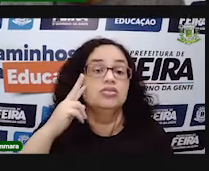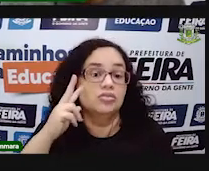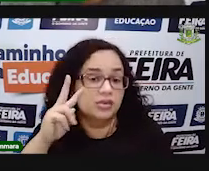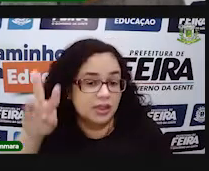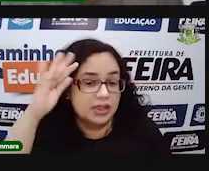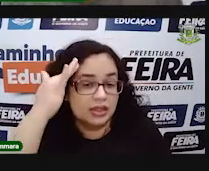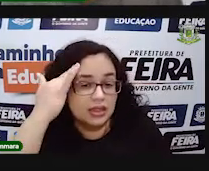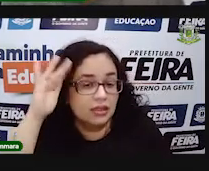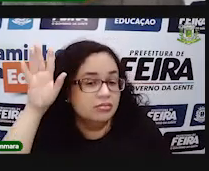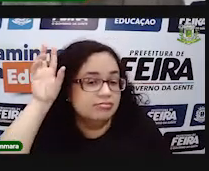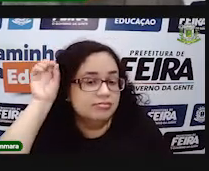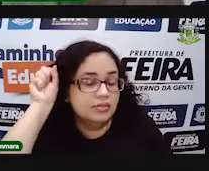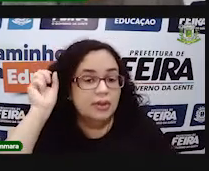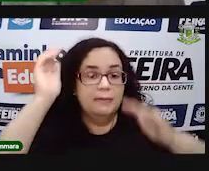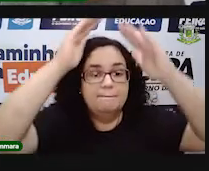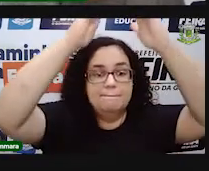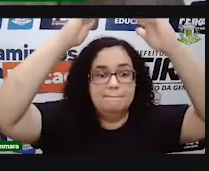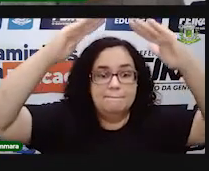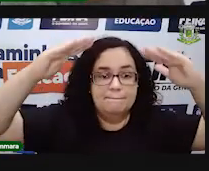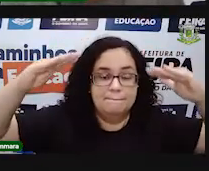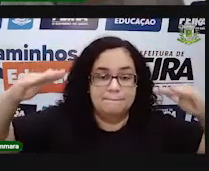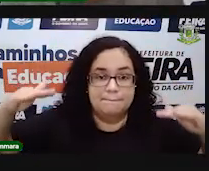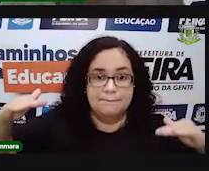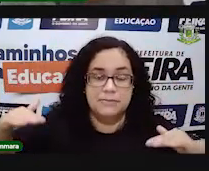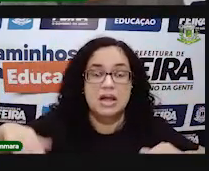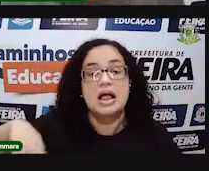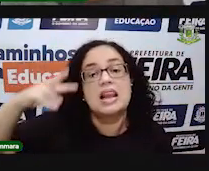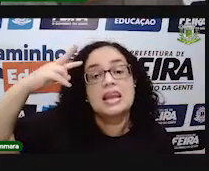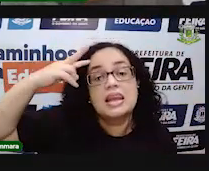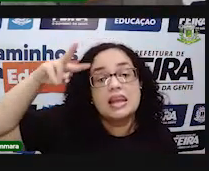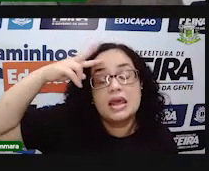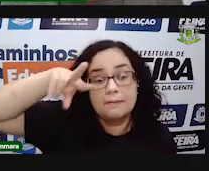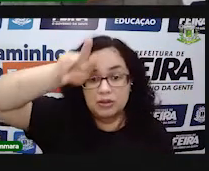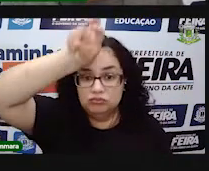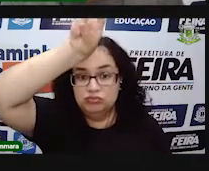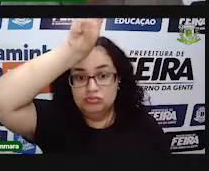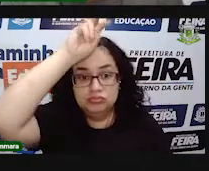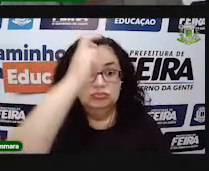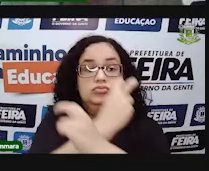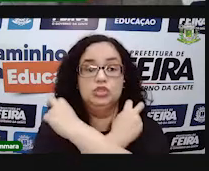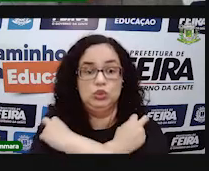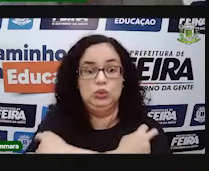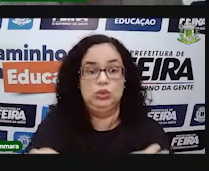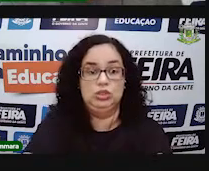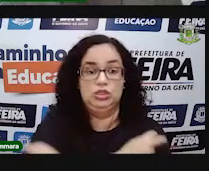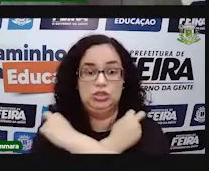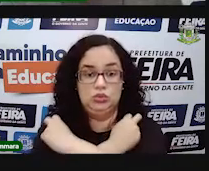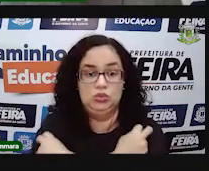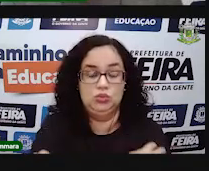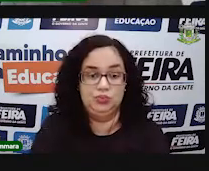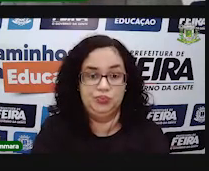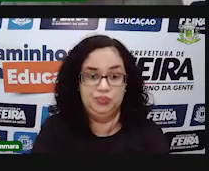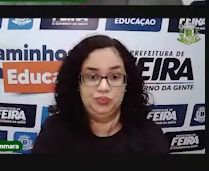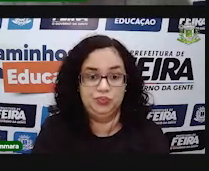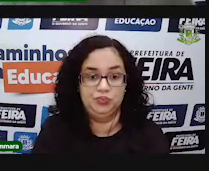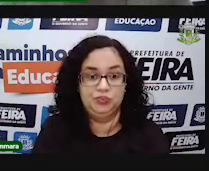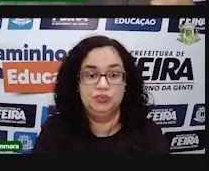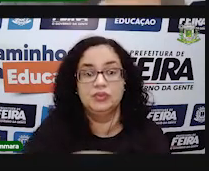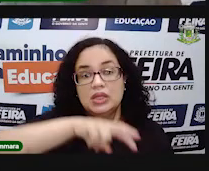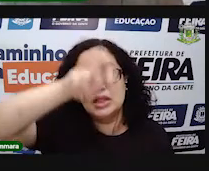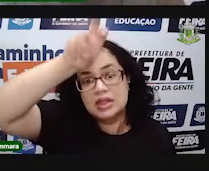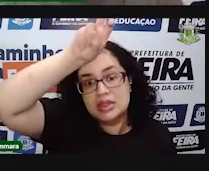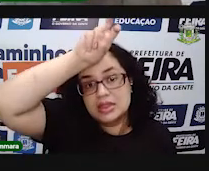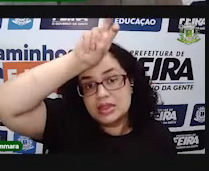as pirâmides, tá bom? E quando a gente ouve falar de pirâmides, a gente lembra logo